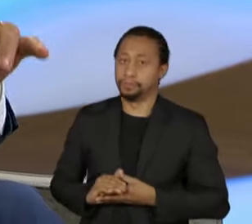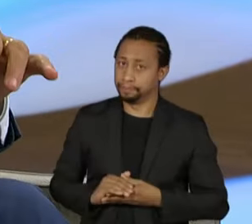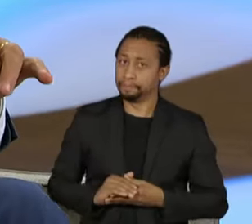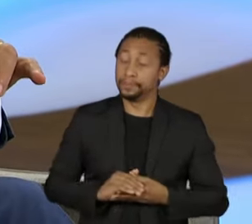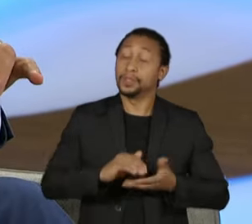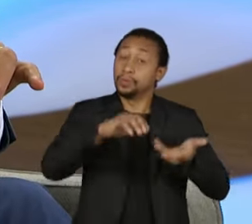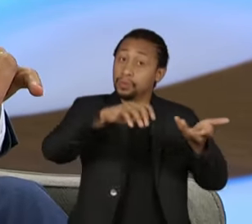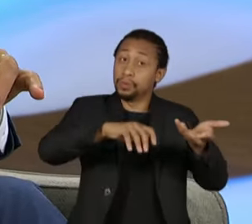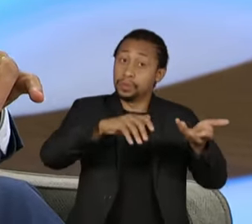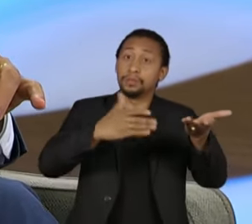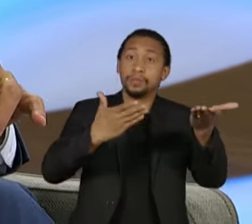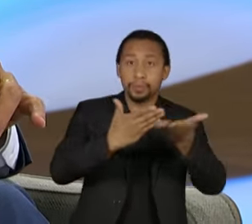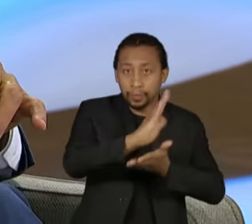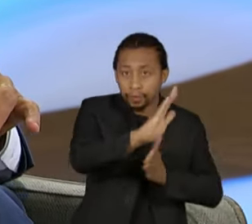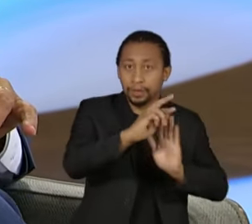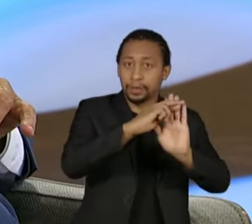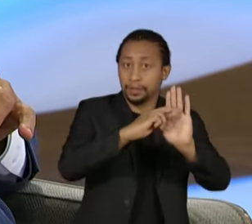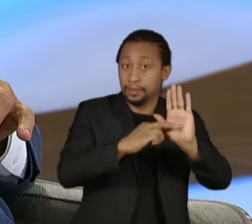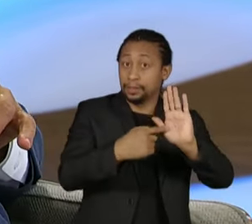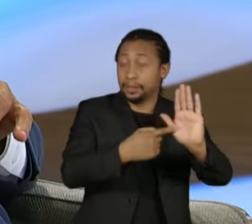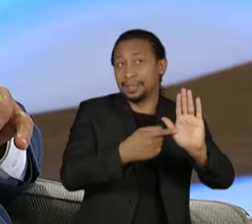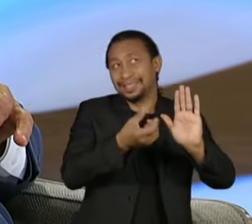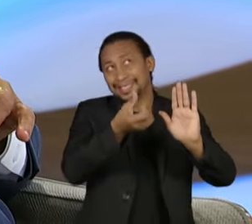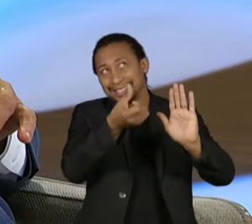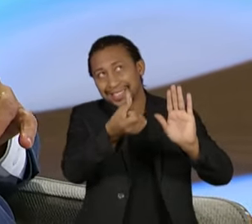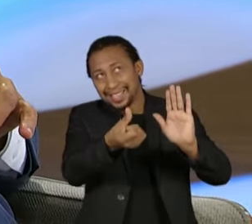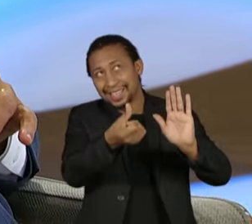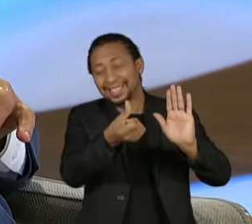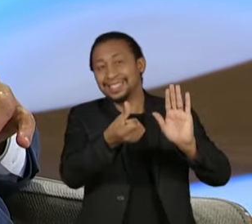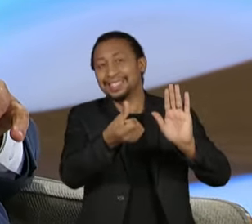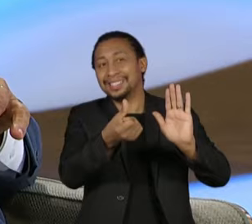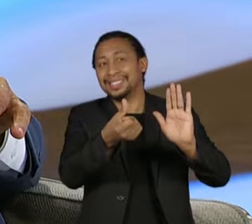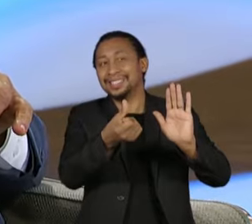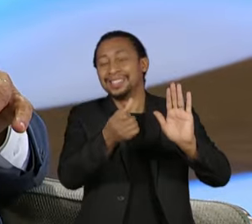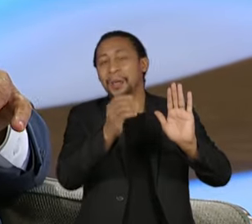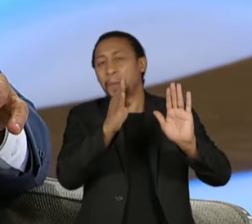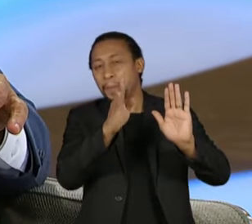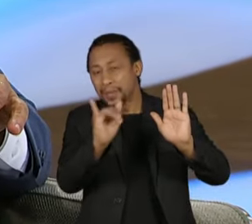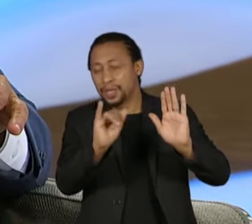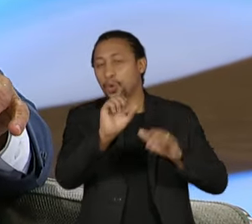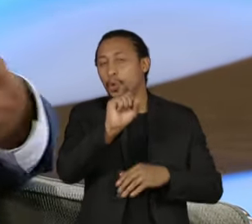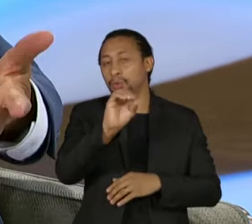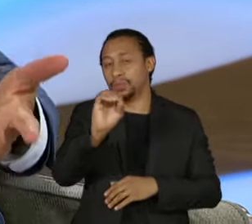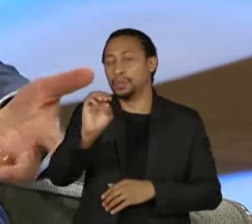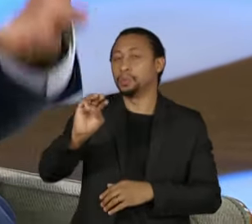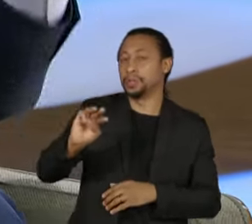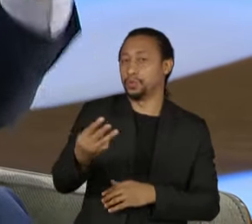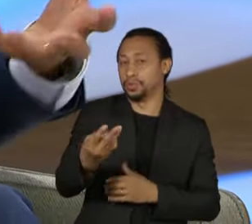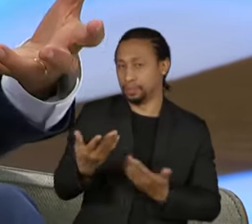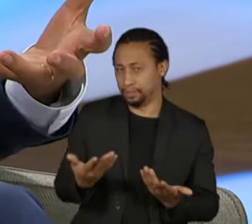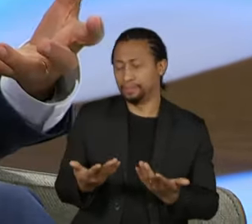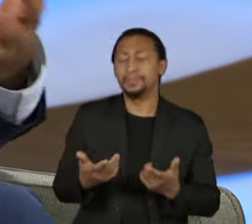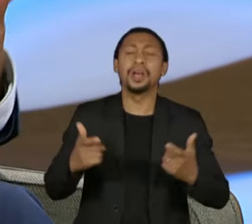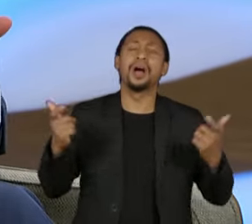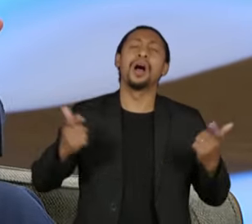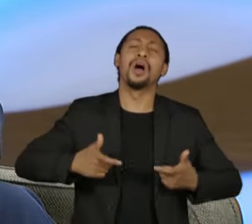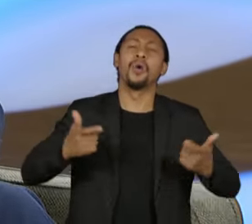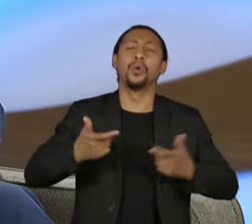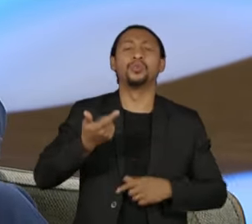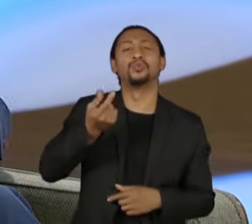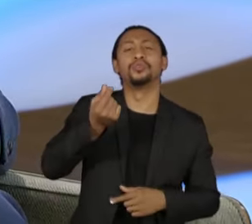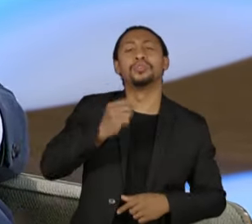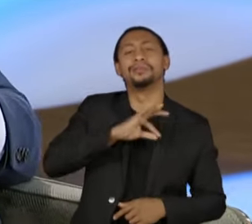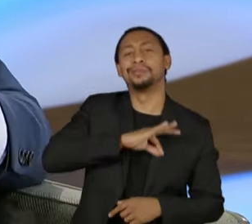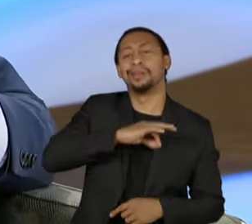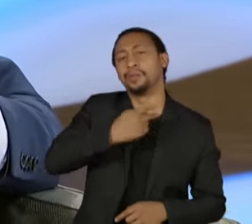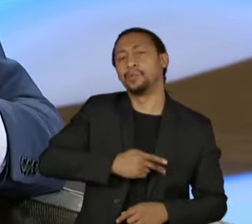Congresso, dá 6,8 bilhões. De onde sai esse dinheiro do salário mínimo, que é importante para